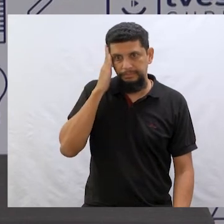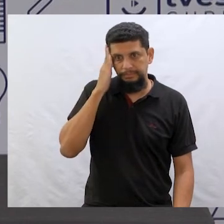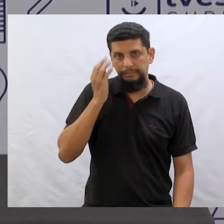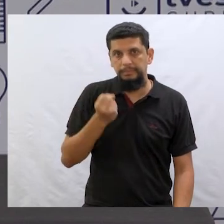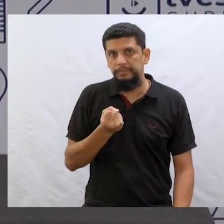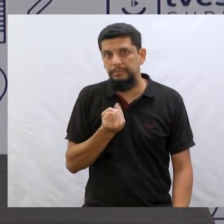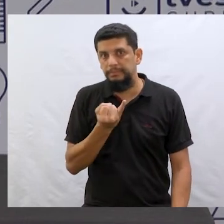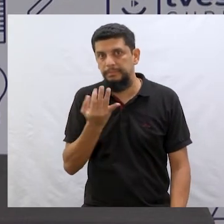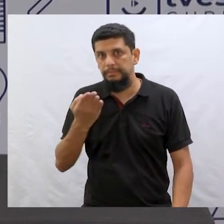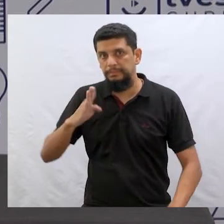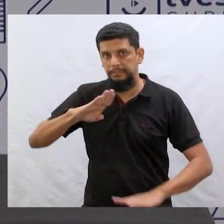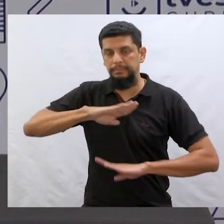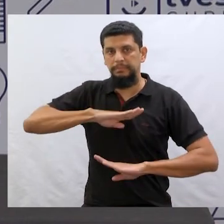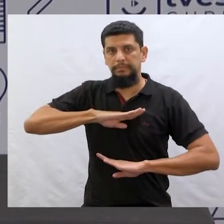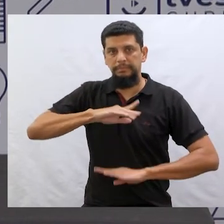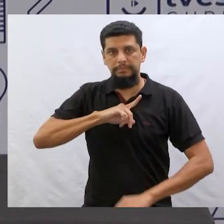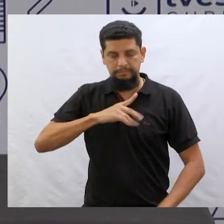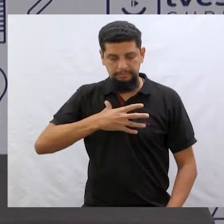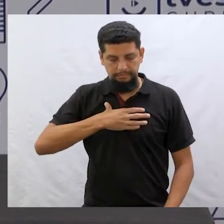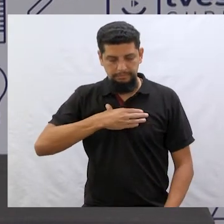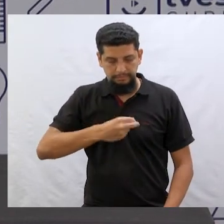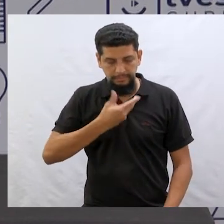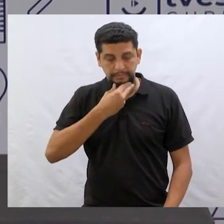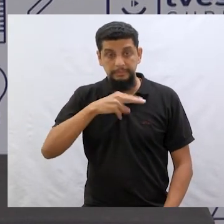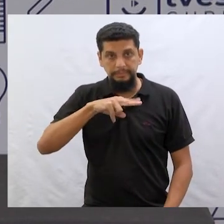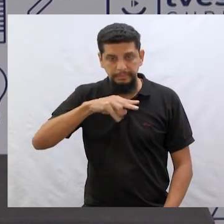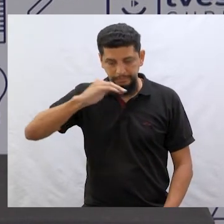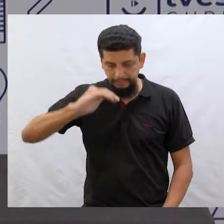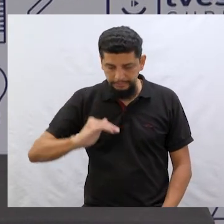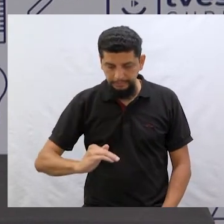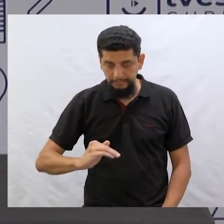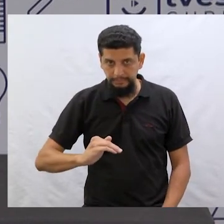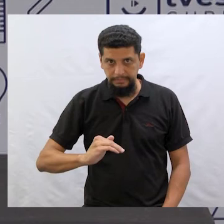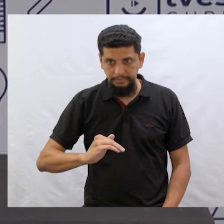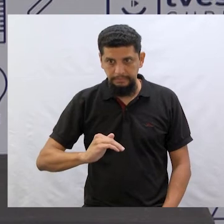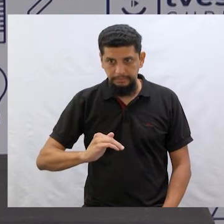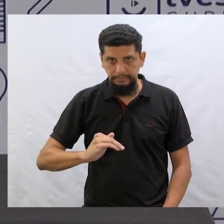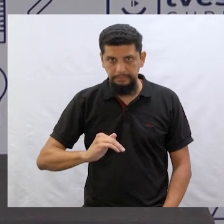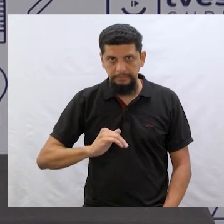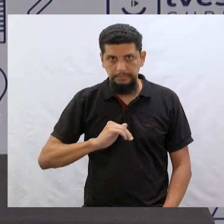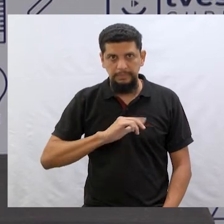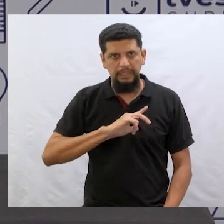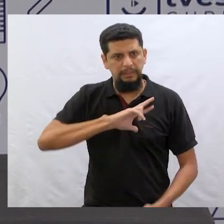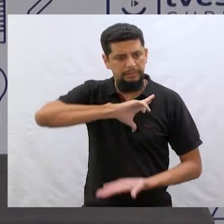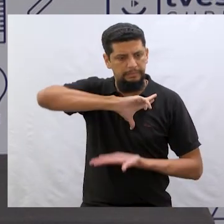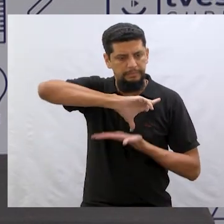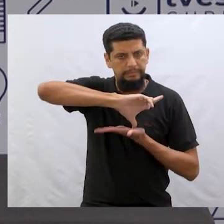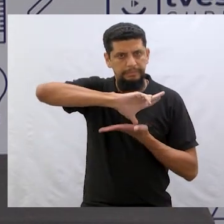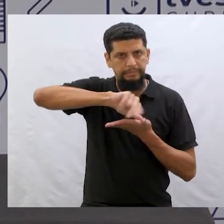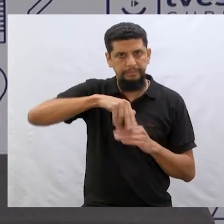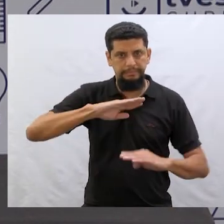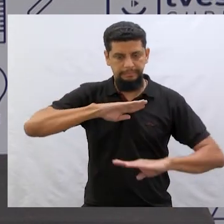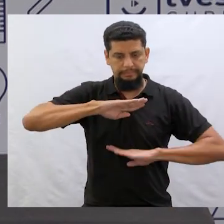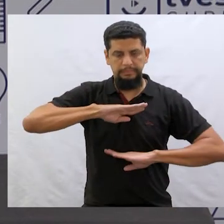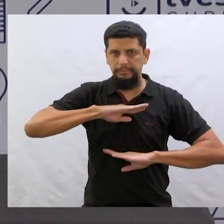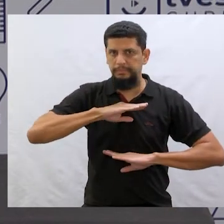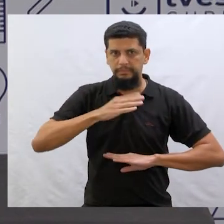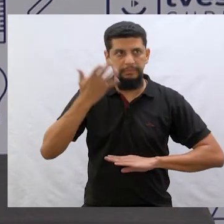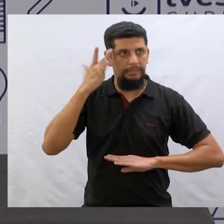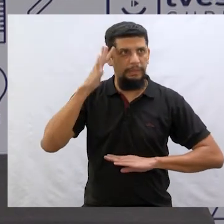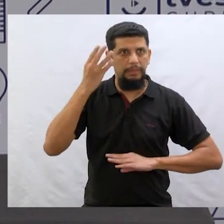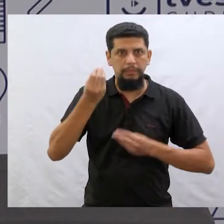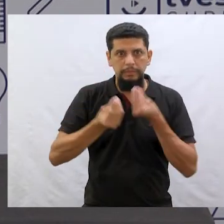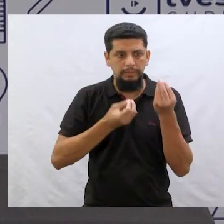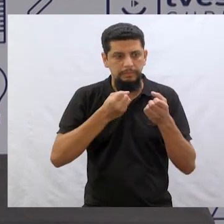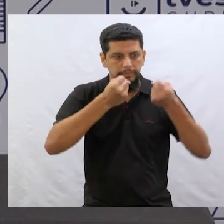identificou? Já teve alguma situação? Se você tem filho pequeno, tem irmão menor, com várias situações assim que você não